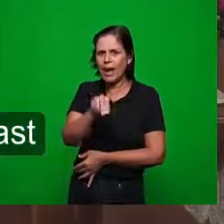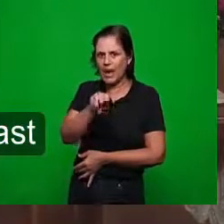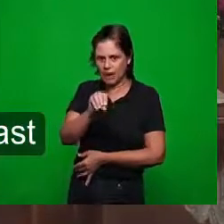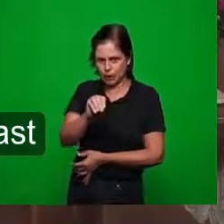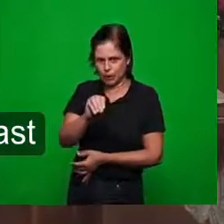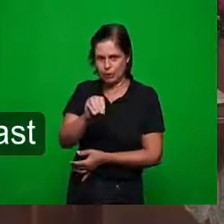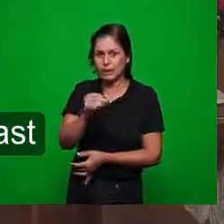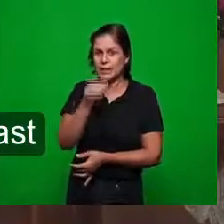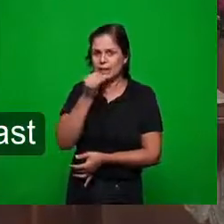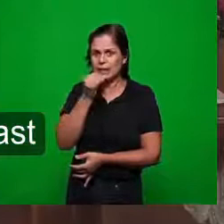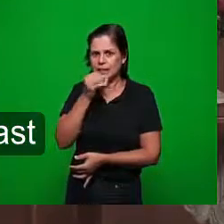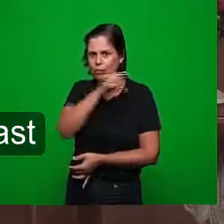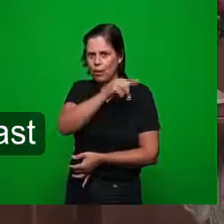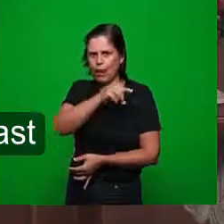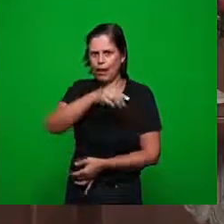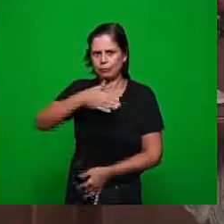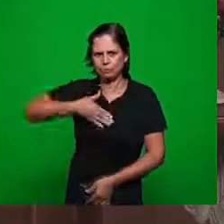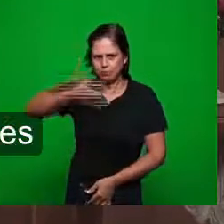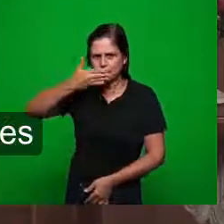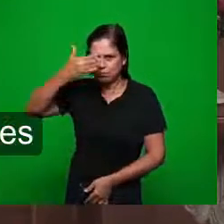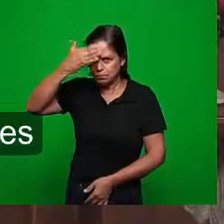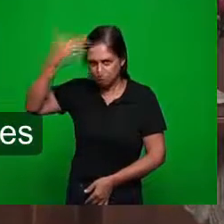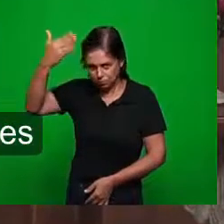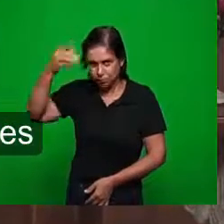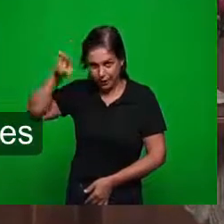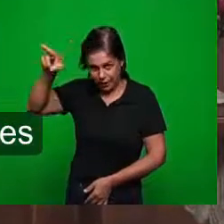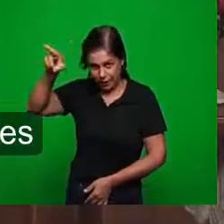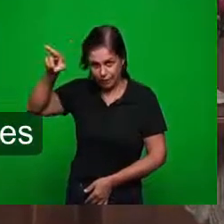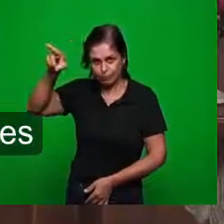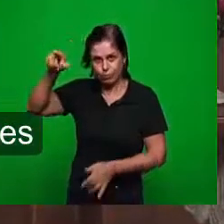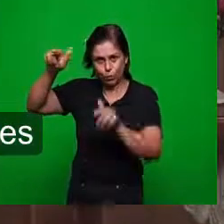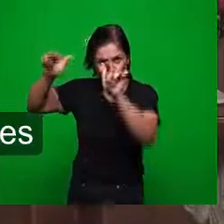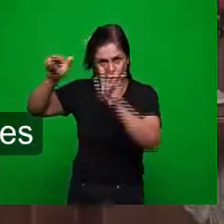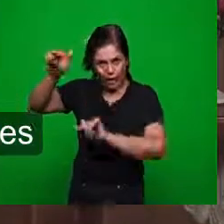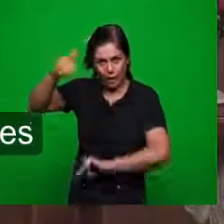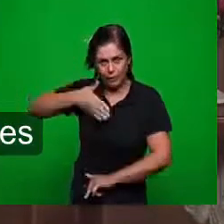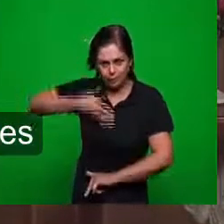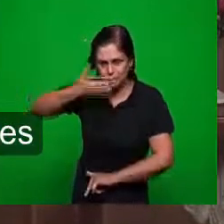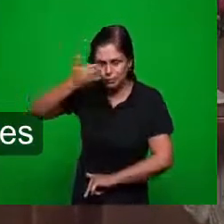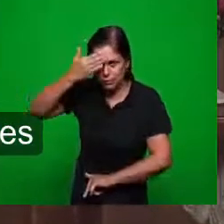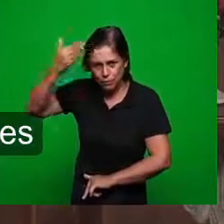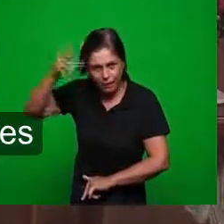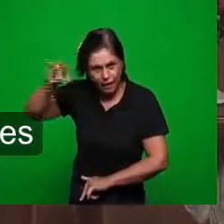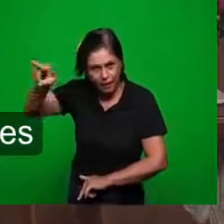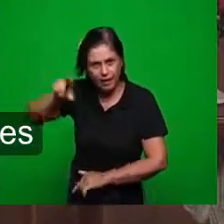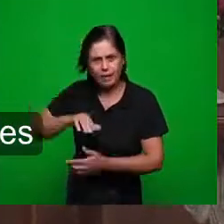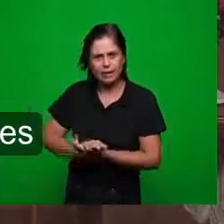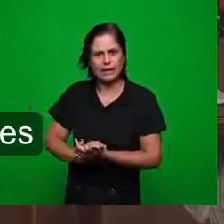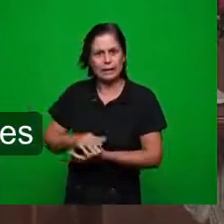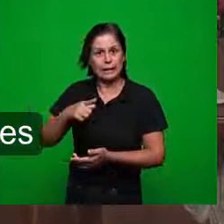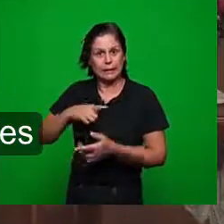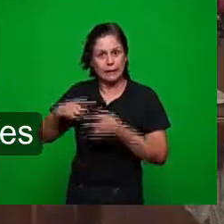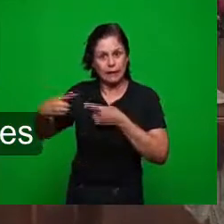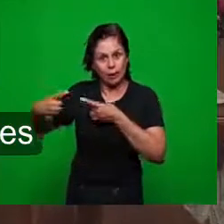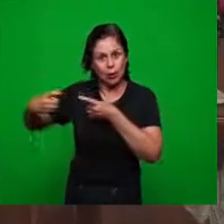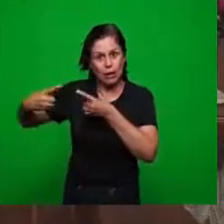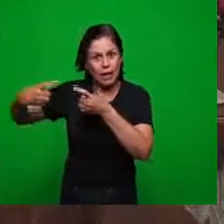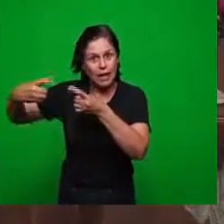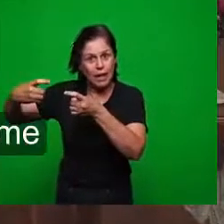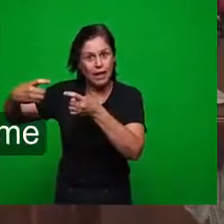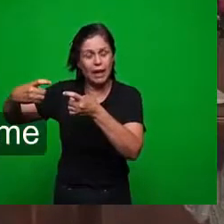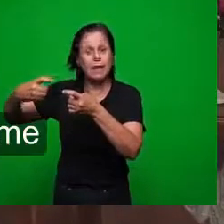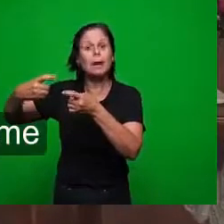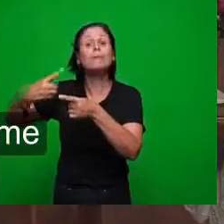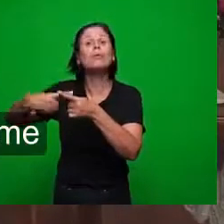hoje no Oriente Médio ou no Oriente de certa forma você tem luta de reinos